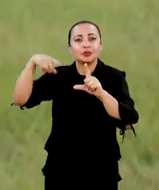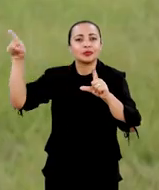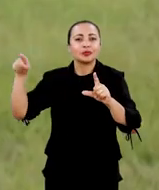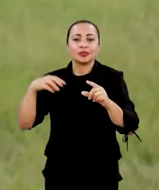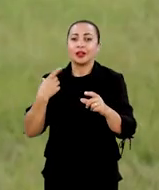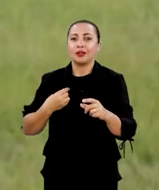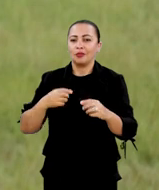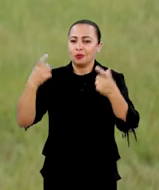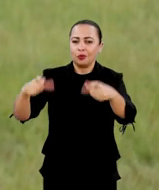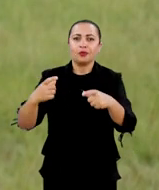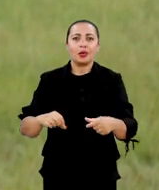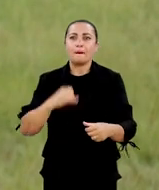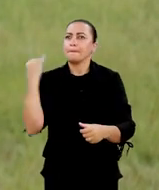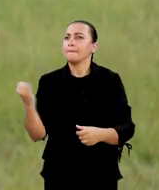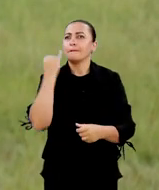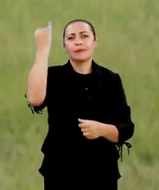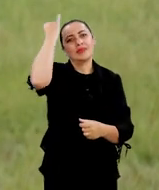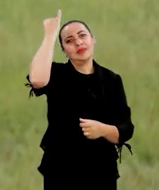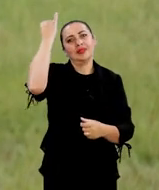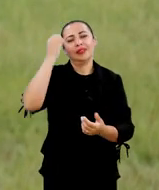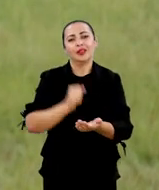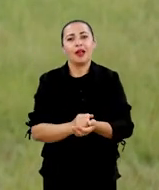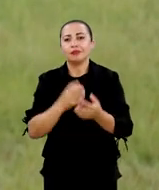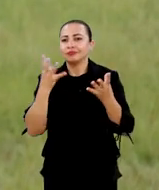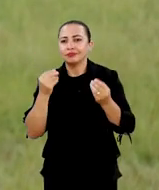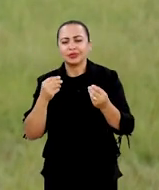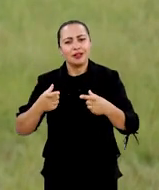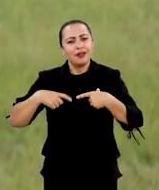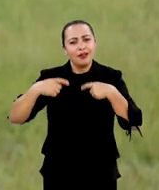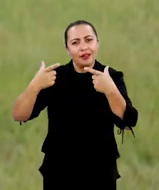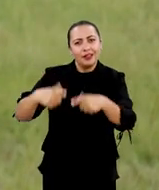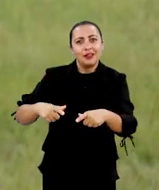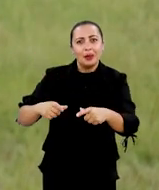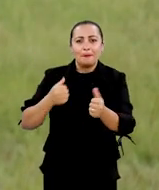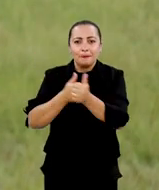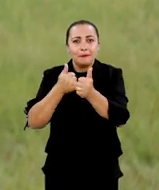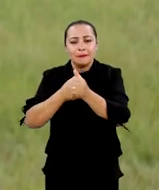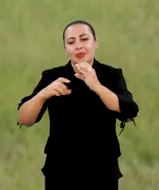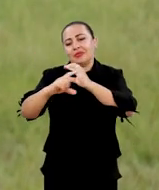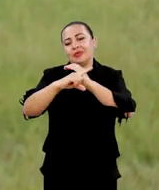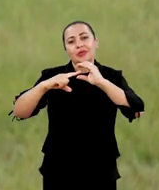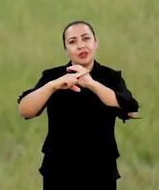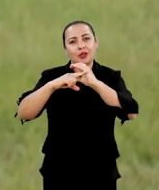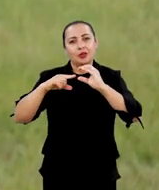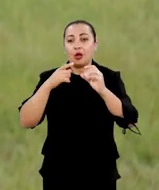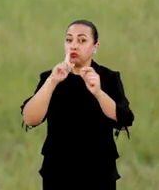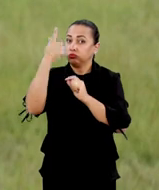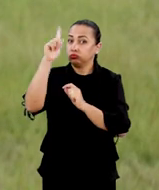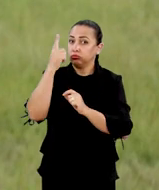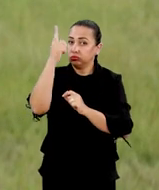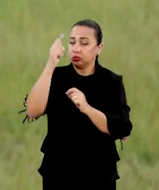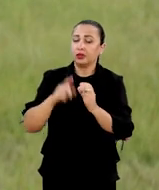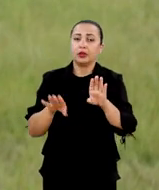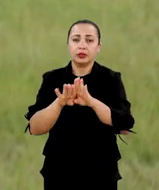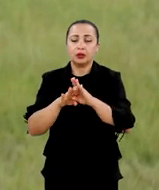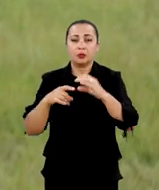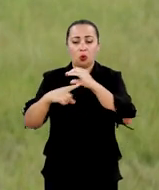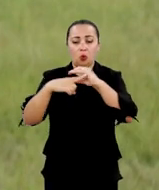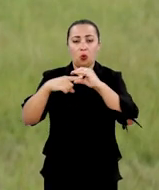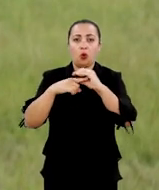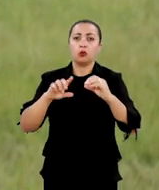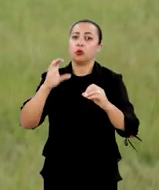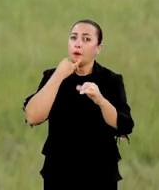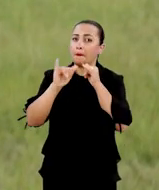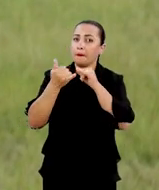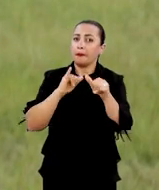estamos localizados em uma região extremamente importante. estamos localizados muito próximo do quadro geográfico, muito próximo do